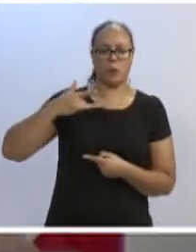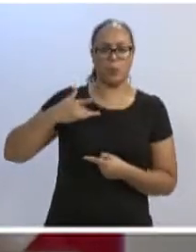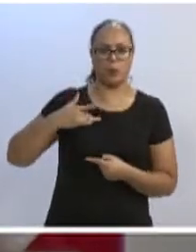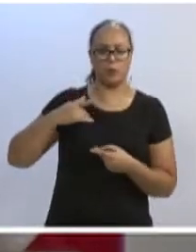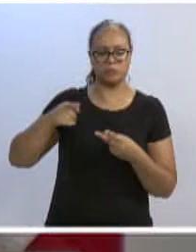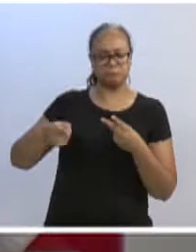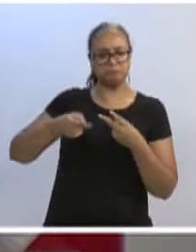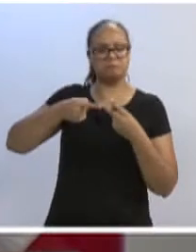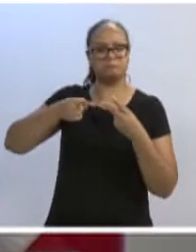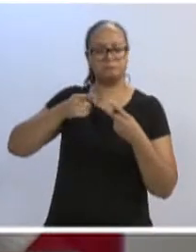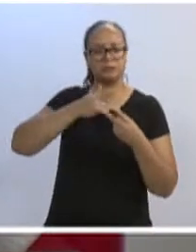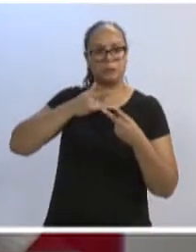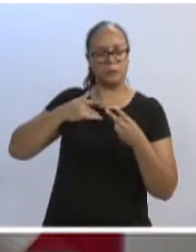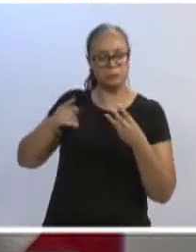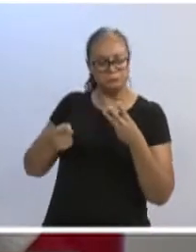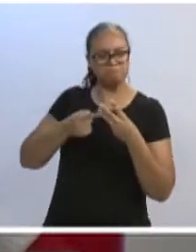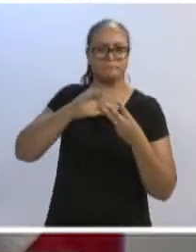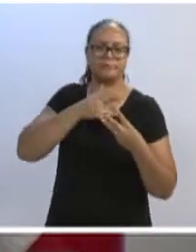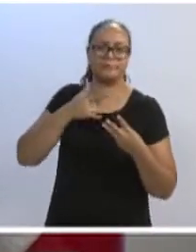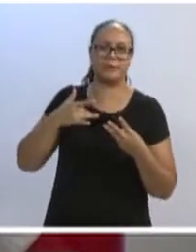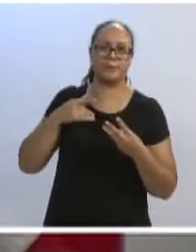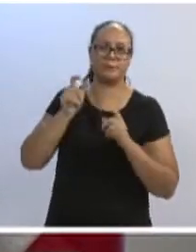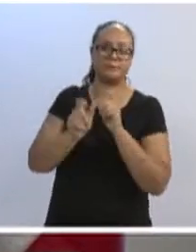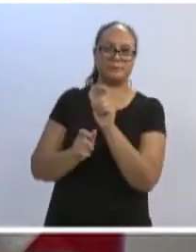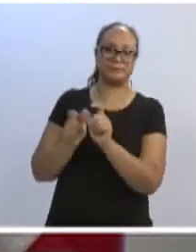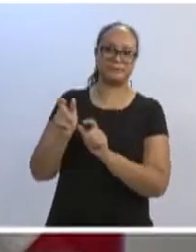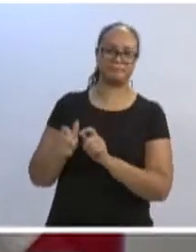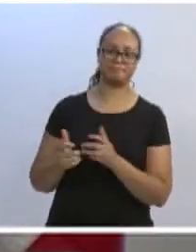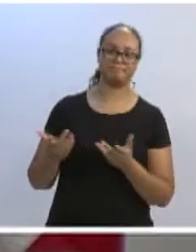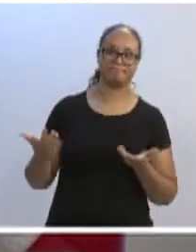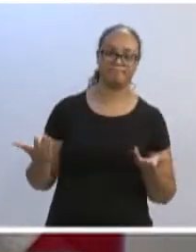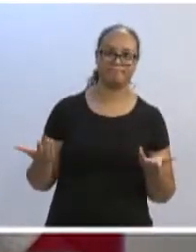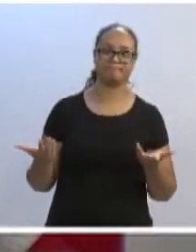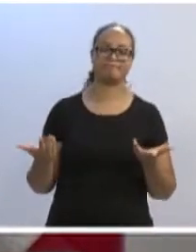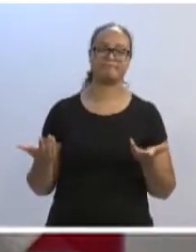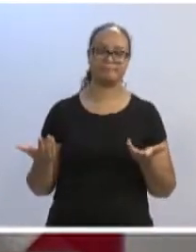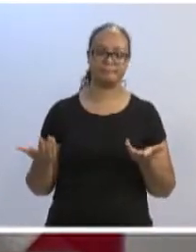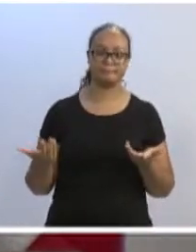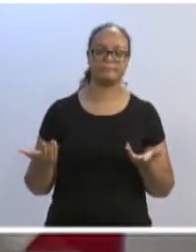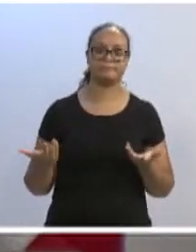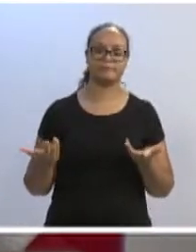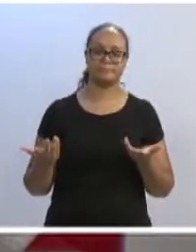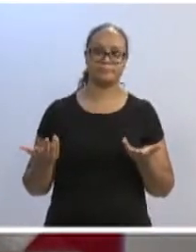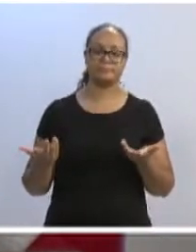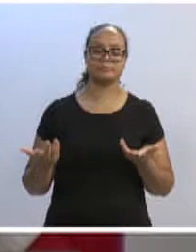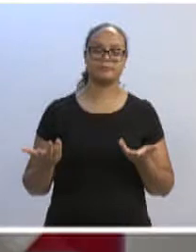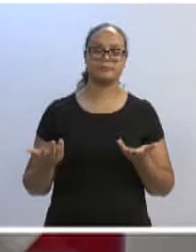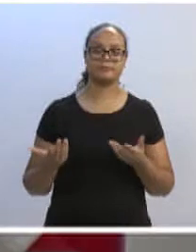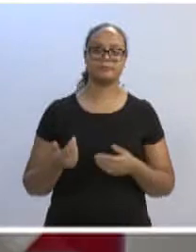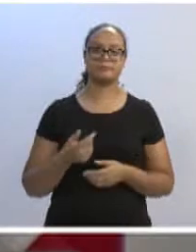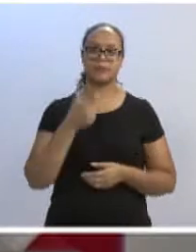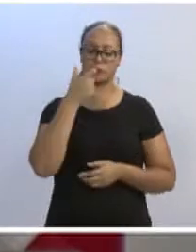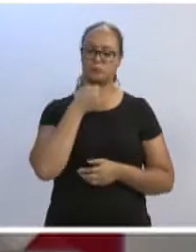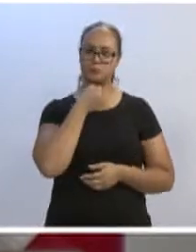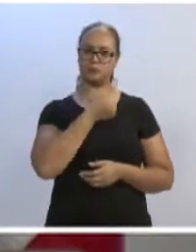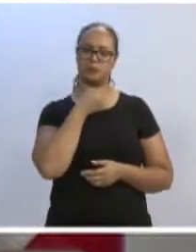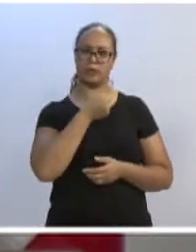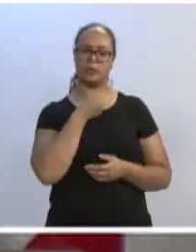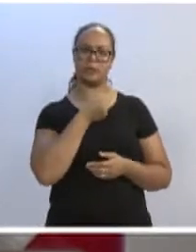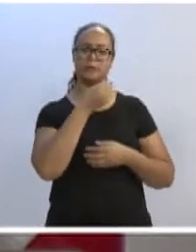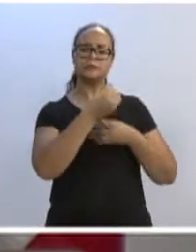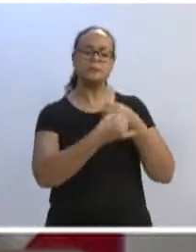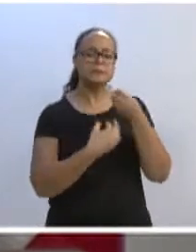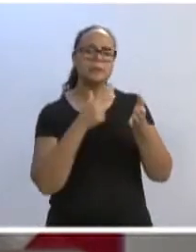E o jornalista aponta a dificuldade do governo, do governador Raimundo Colombo, em se